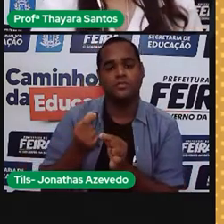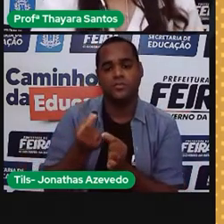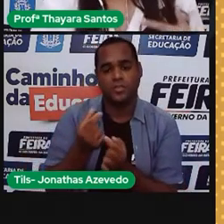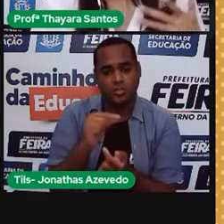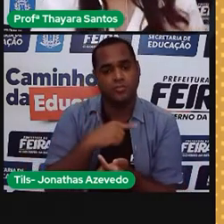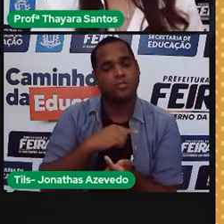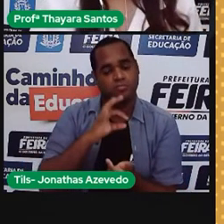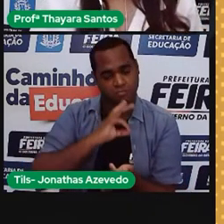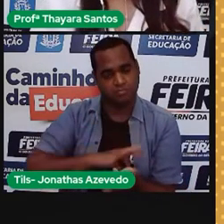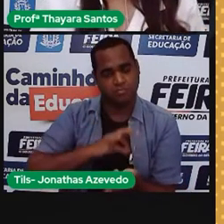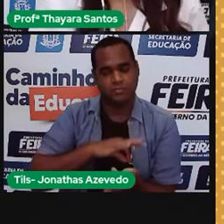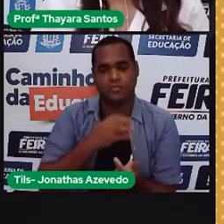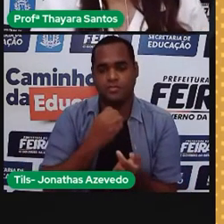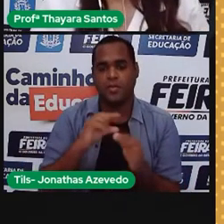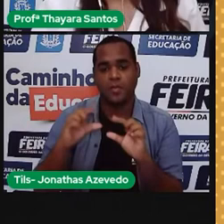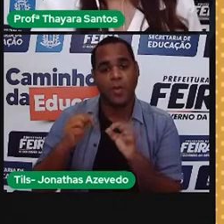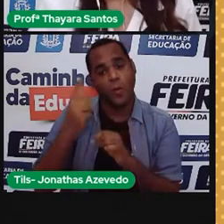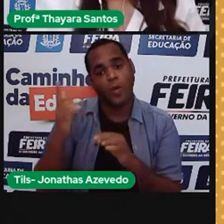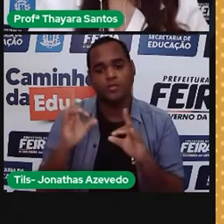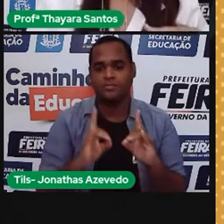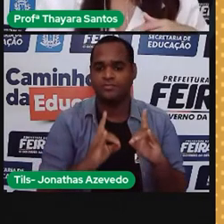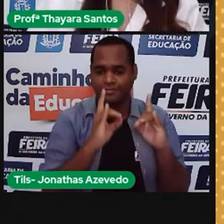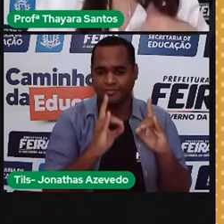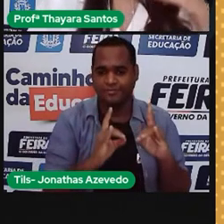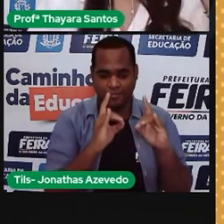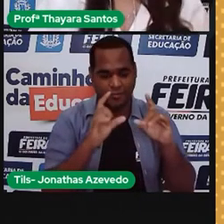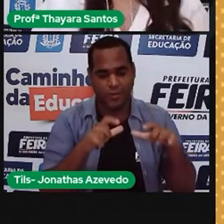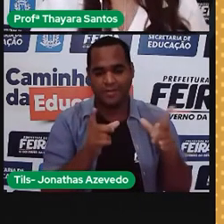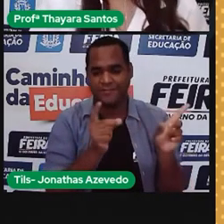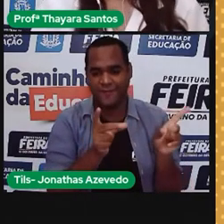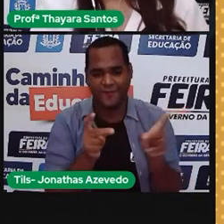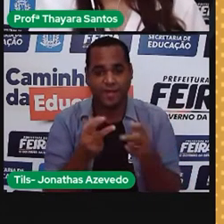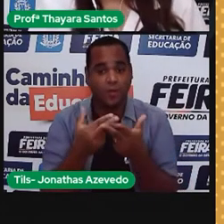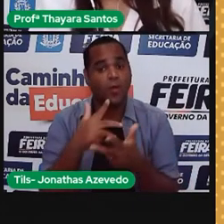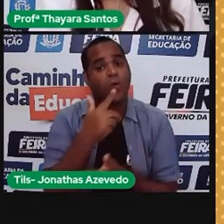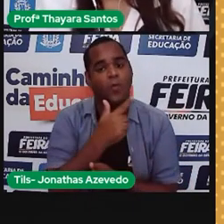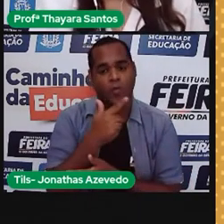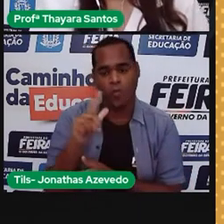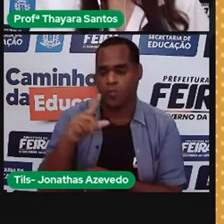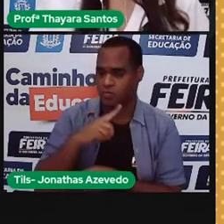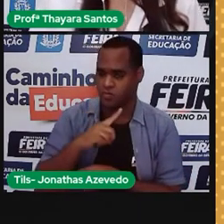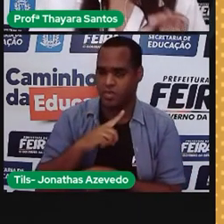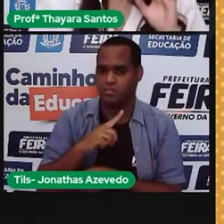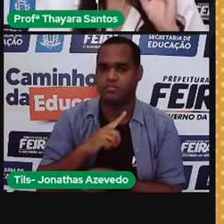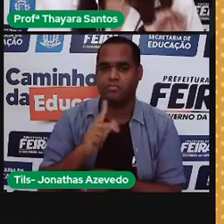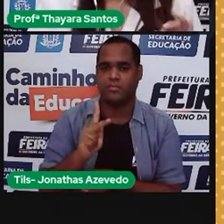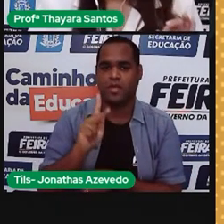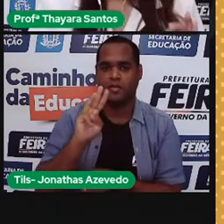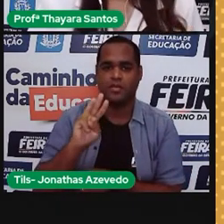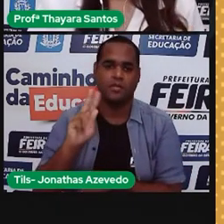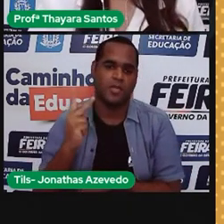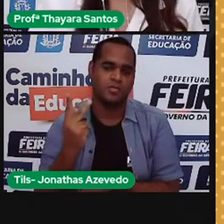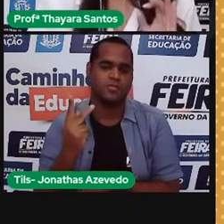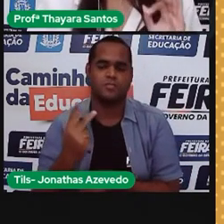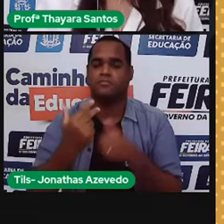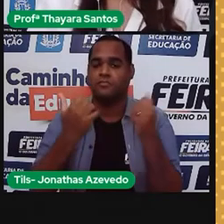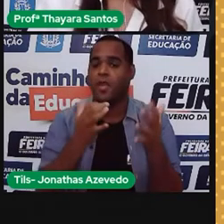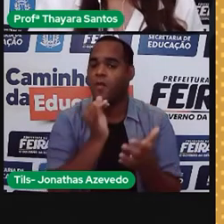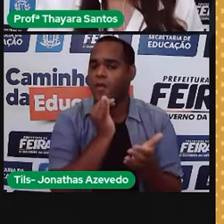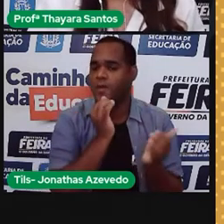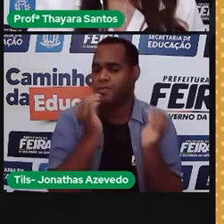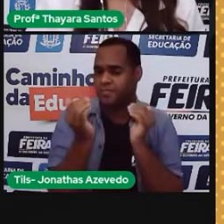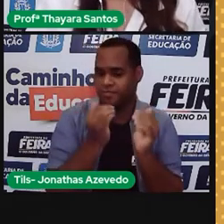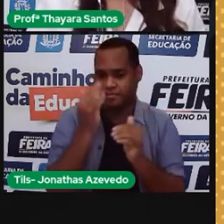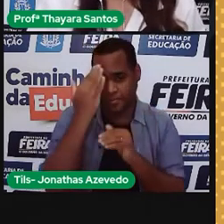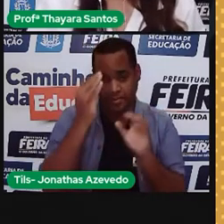a gente estiver falando de um prédio comercial, aí tem um outro valor para aquele quilowatts hora. Então, para esse nosso exemplo, para a gente